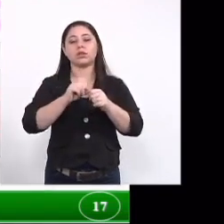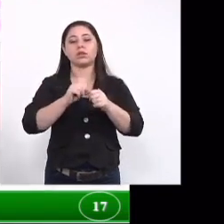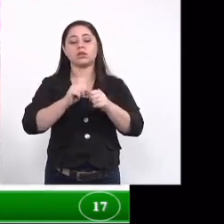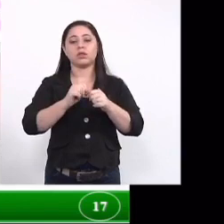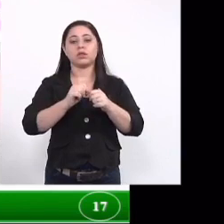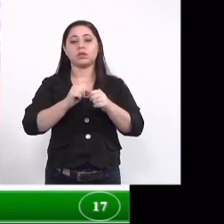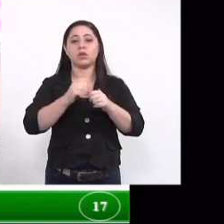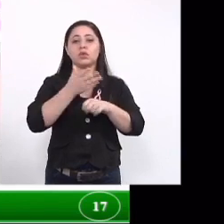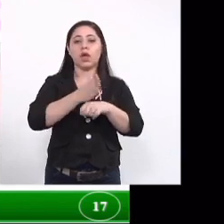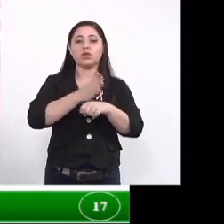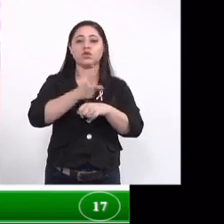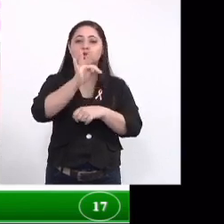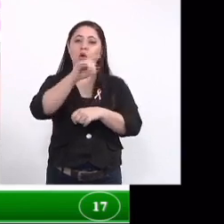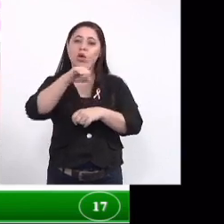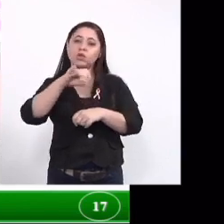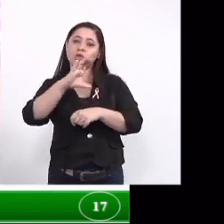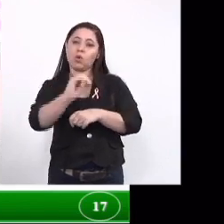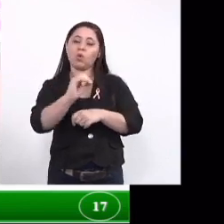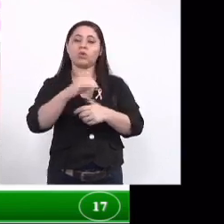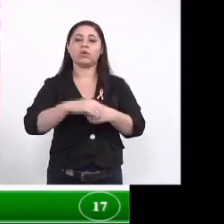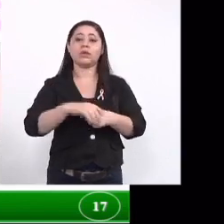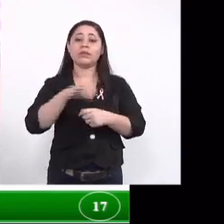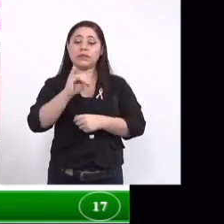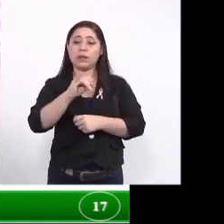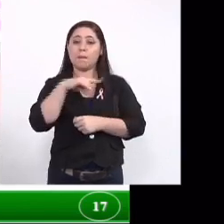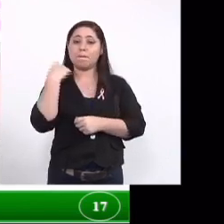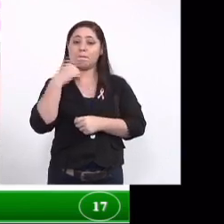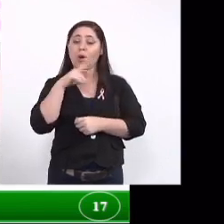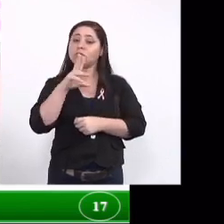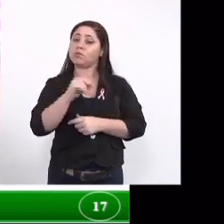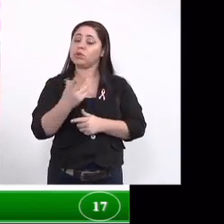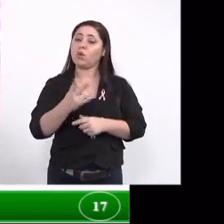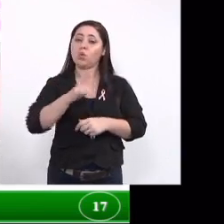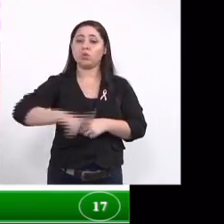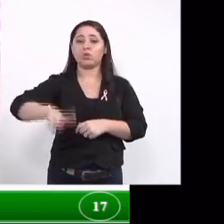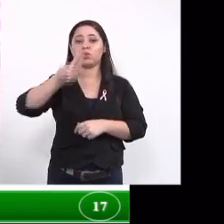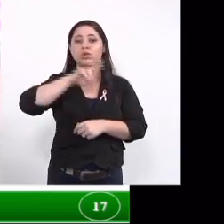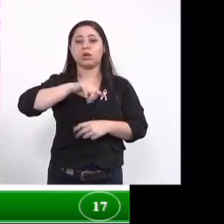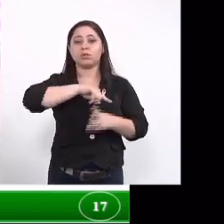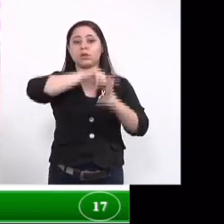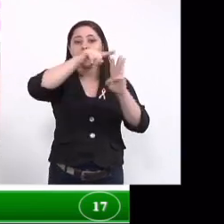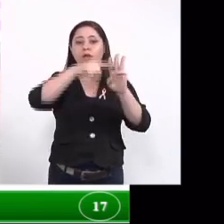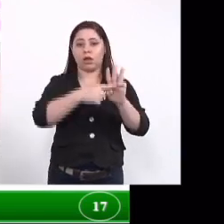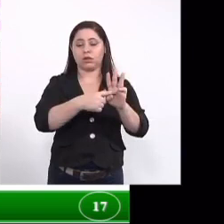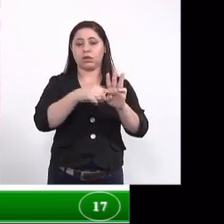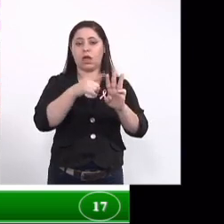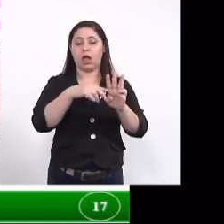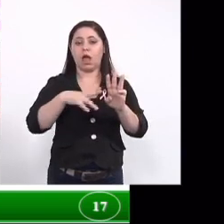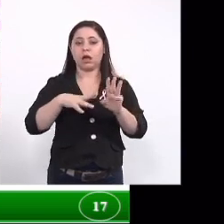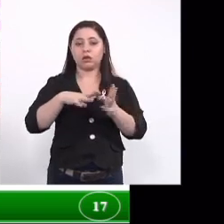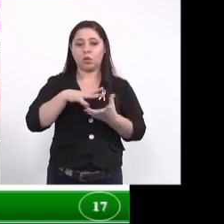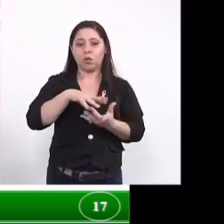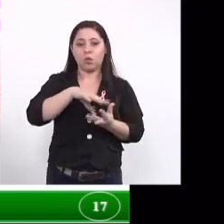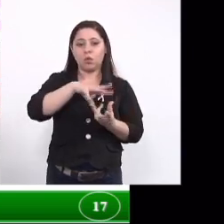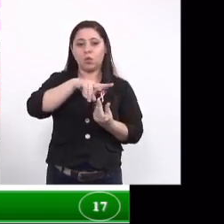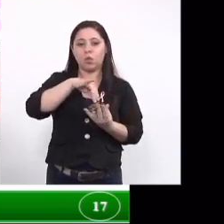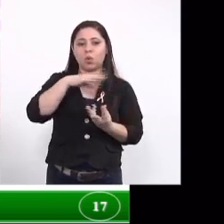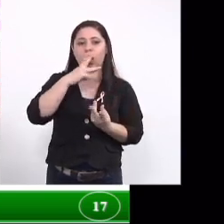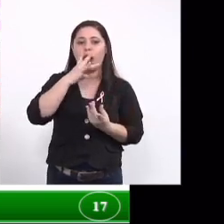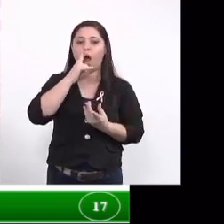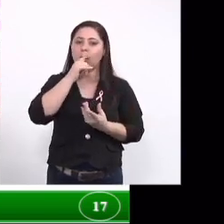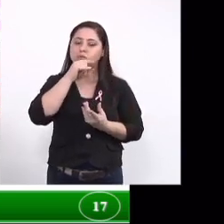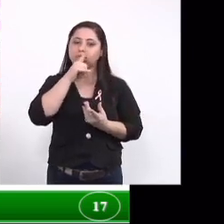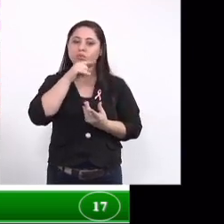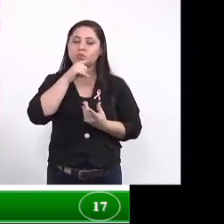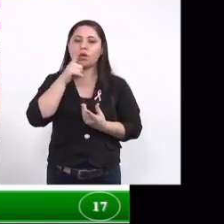toxicológicos ou seja para verificar se causa morte ou não nós utilizamos esses três organismos que são algas microcrustáceos e